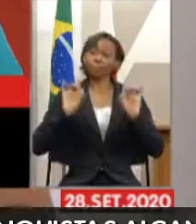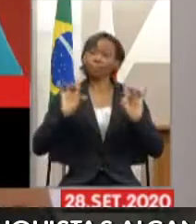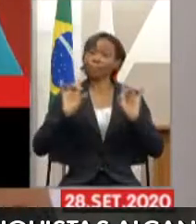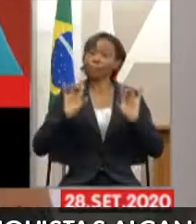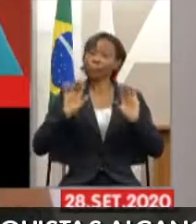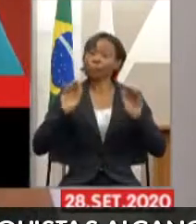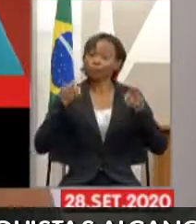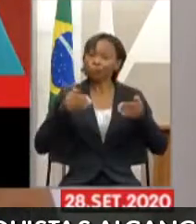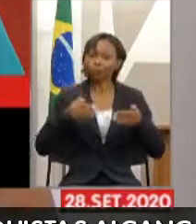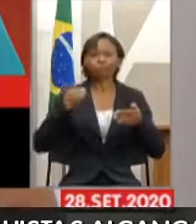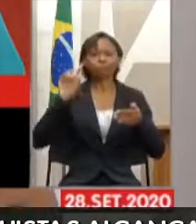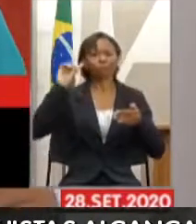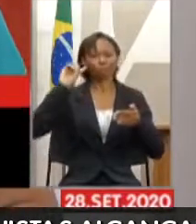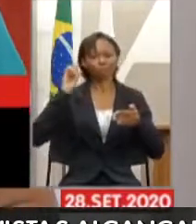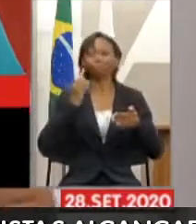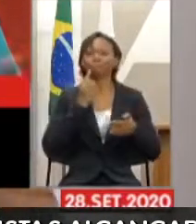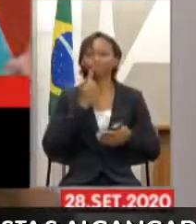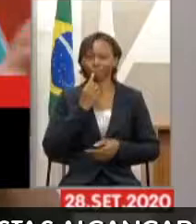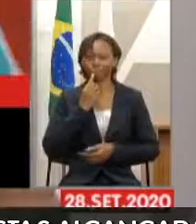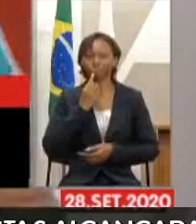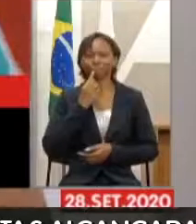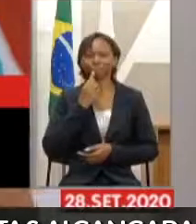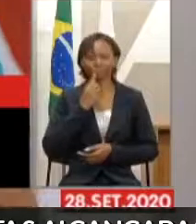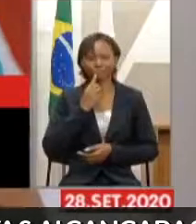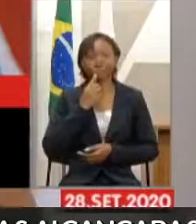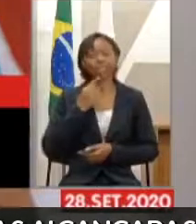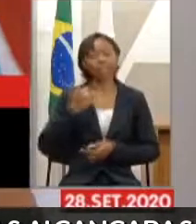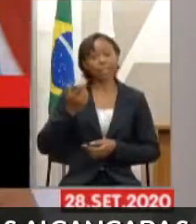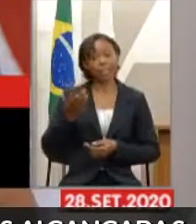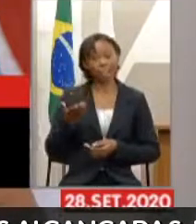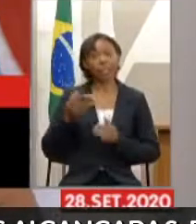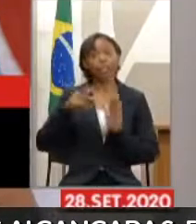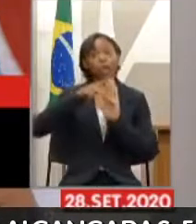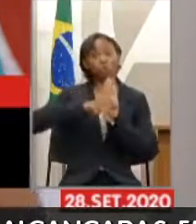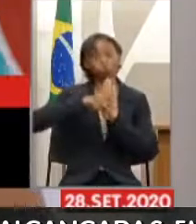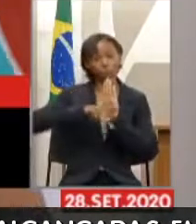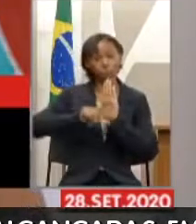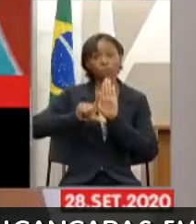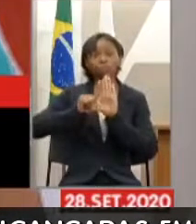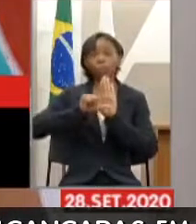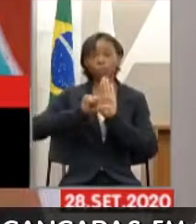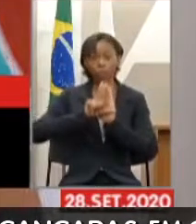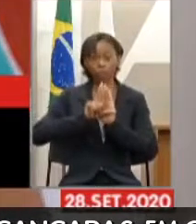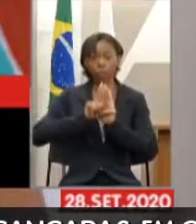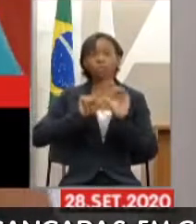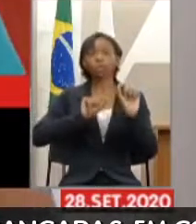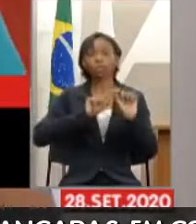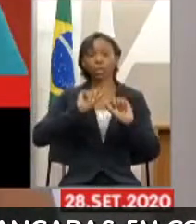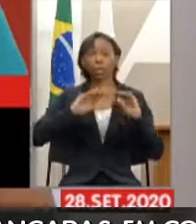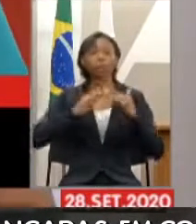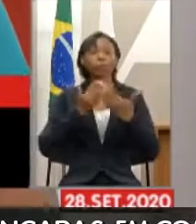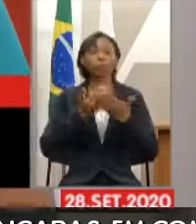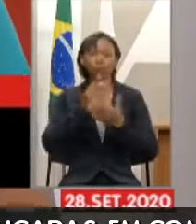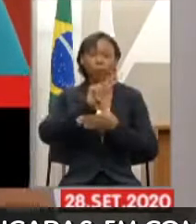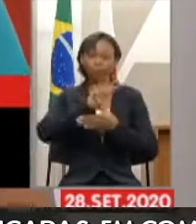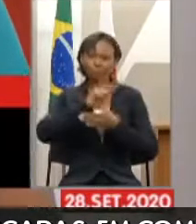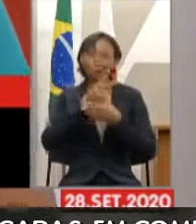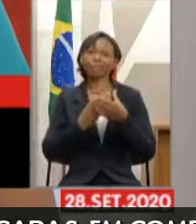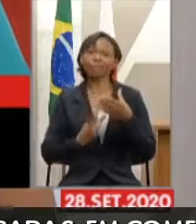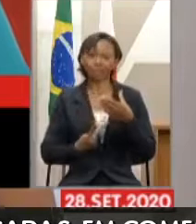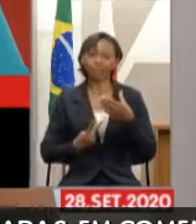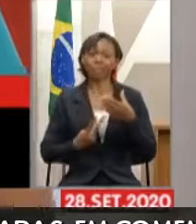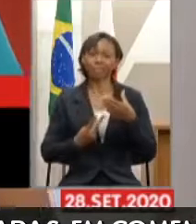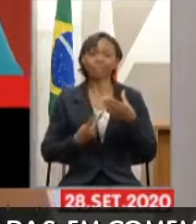questão da surdez, que, inclusive, entrou com o projeto de lei, deputado, da Escola Bilingue, que, quando conseguirmos